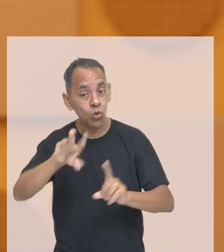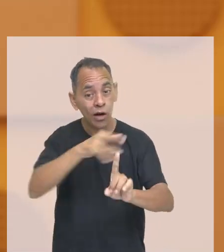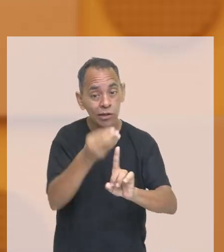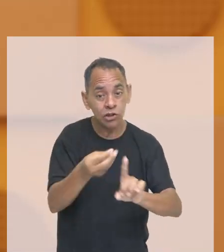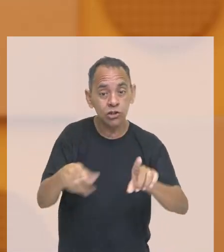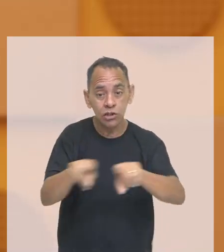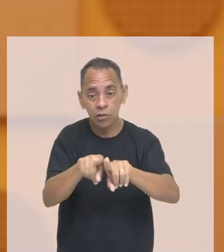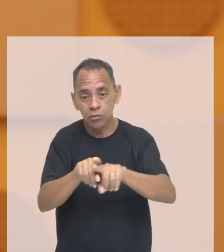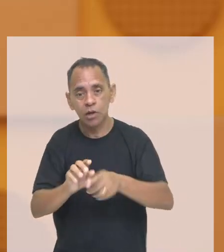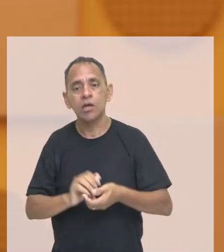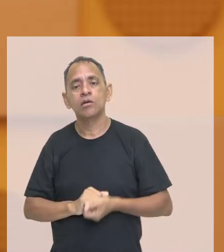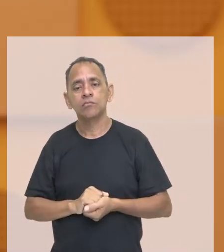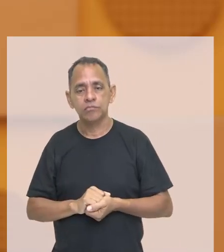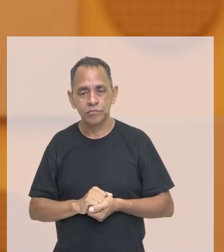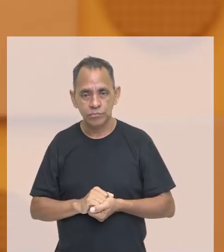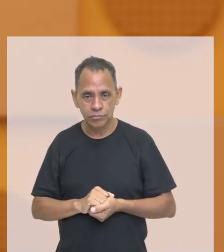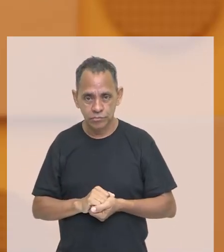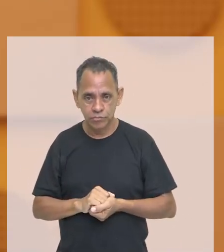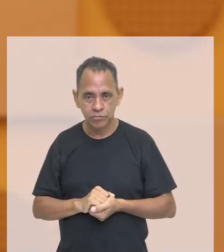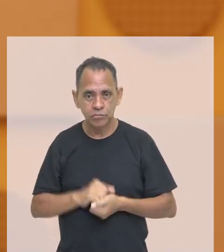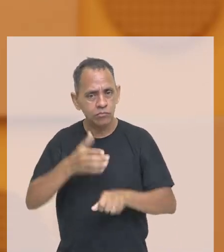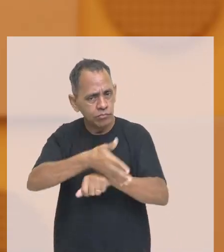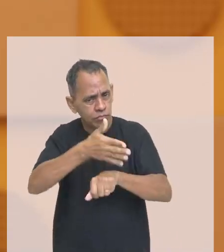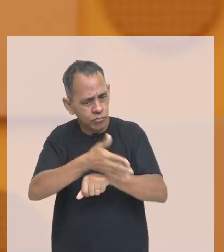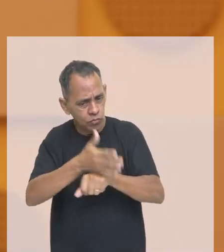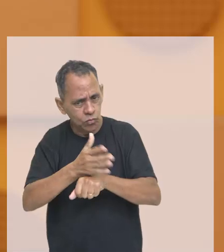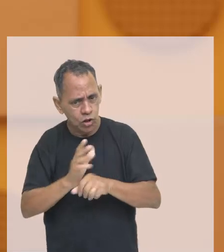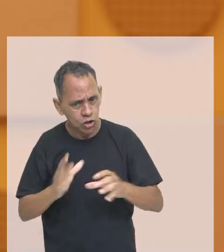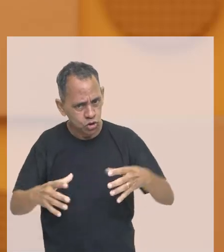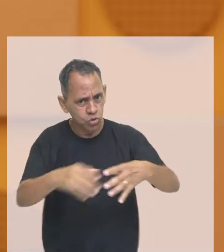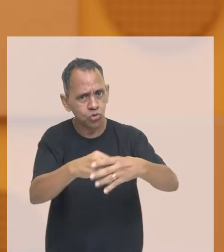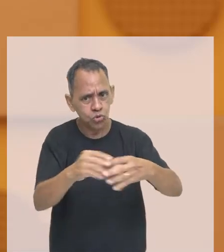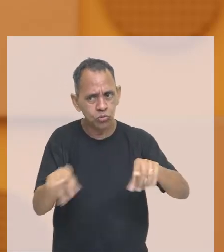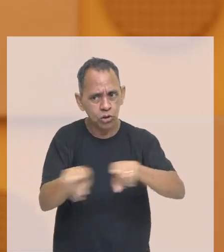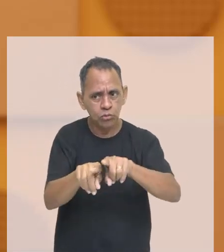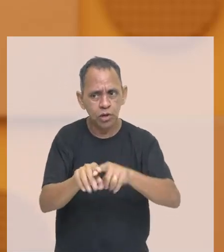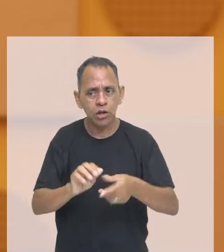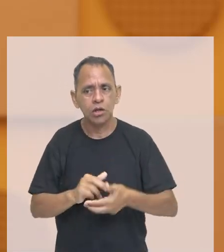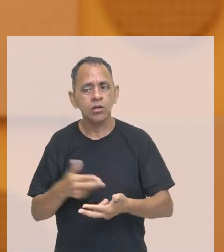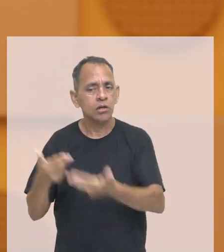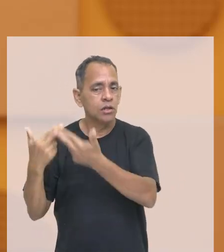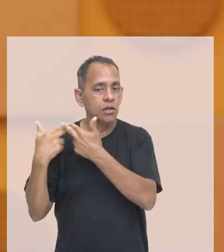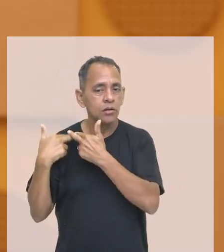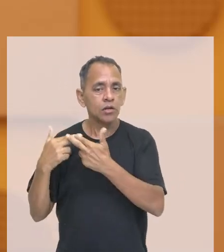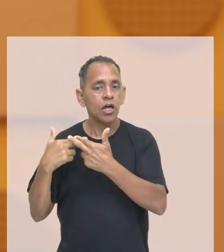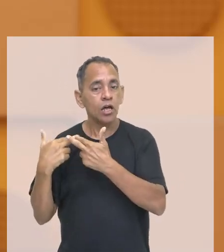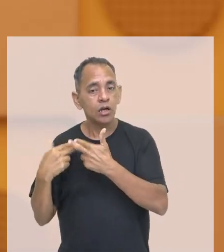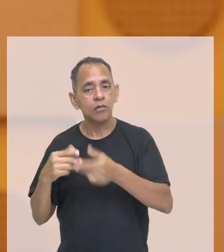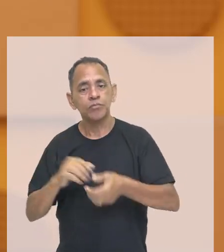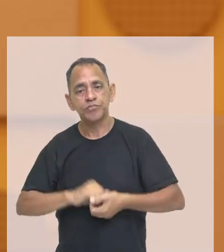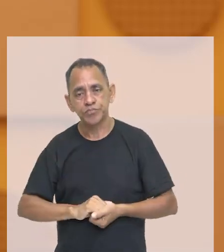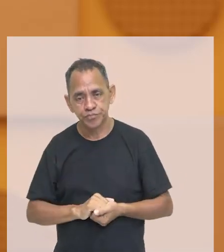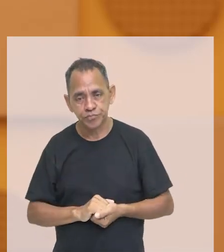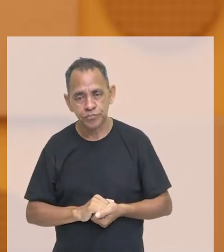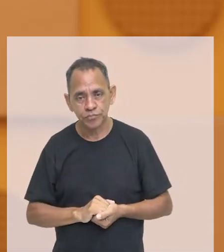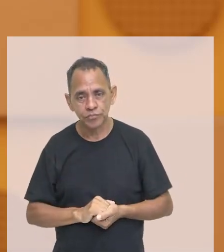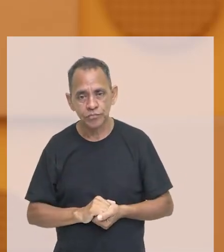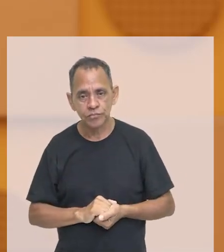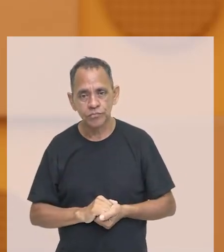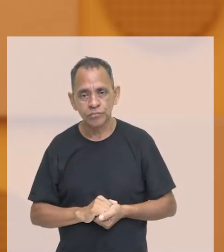direta já. Inclusive, grandes comícios foram organizados com o